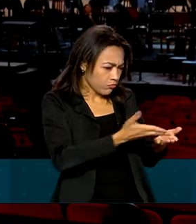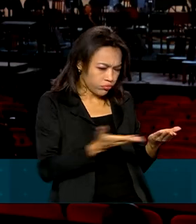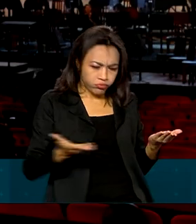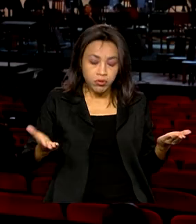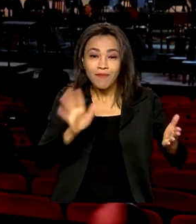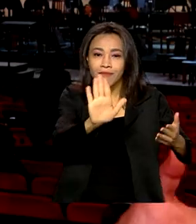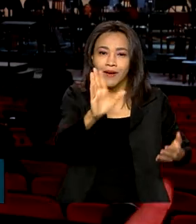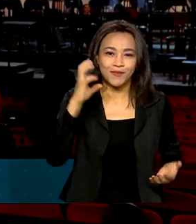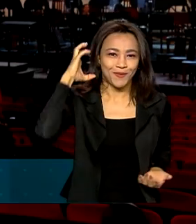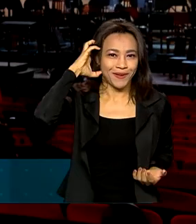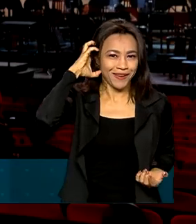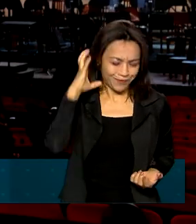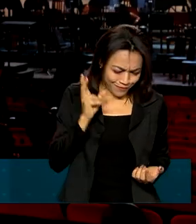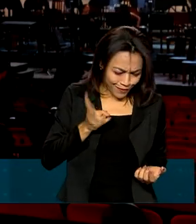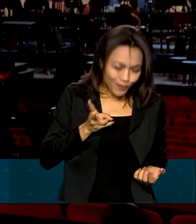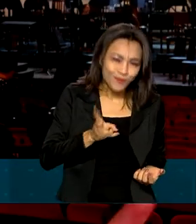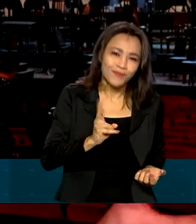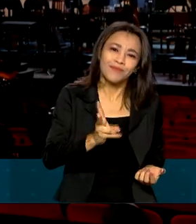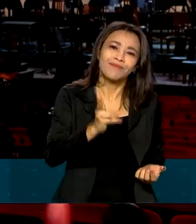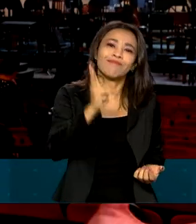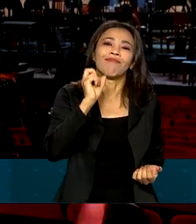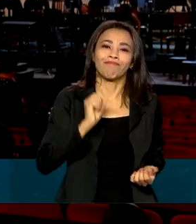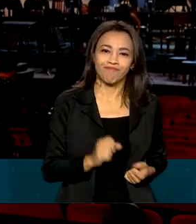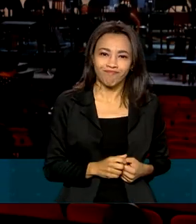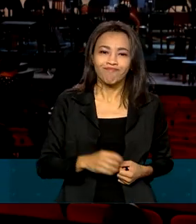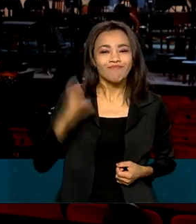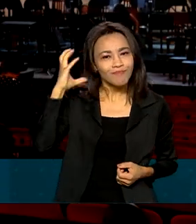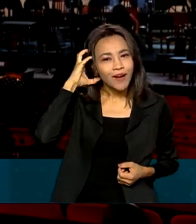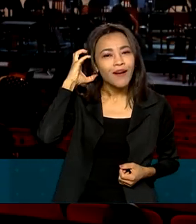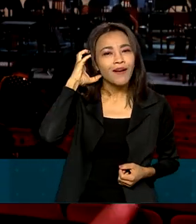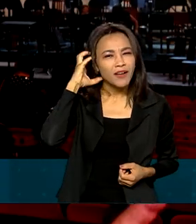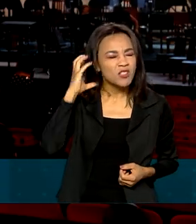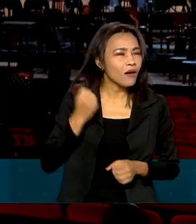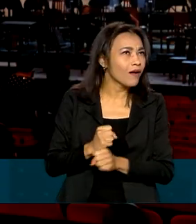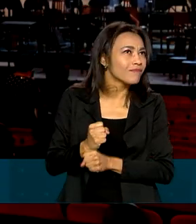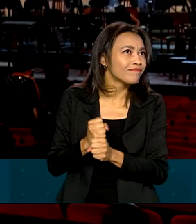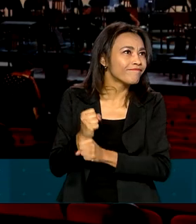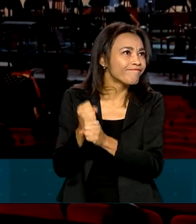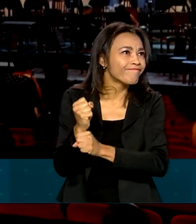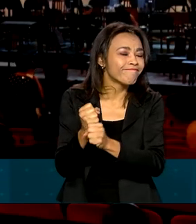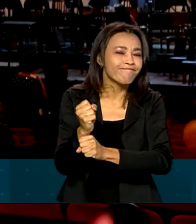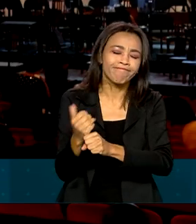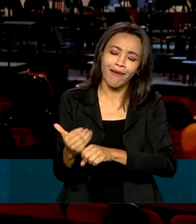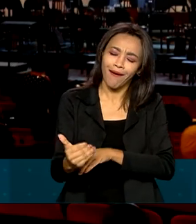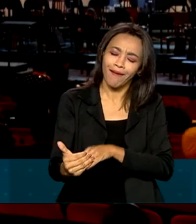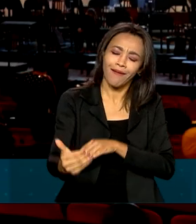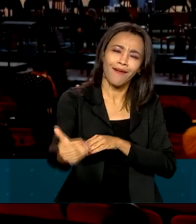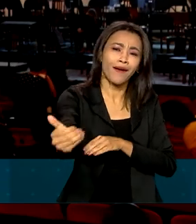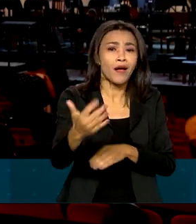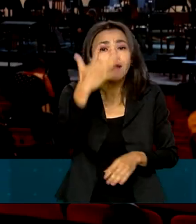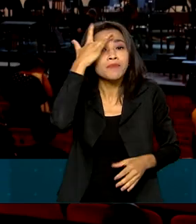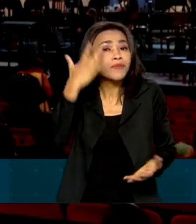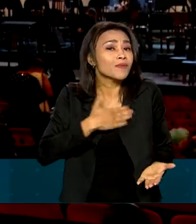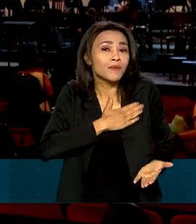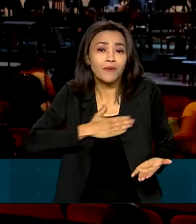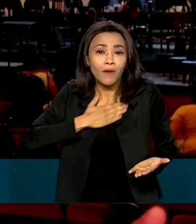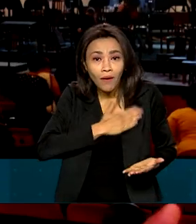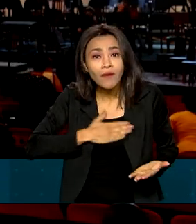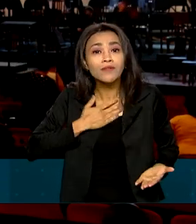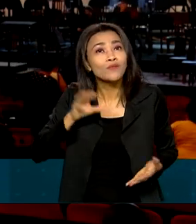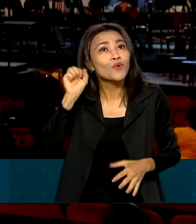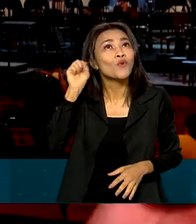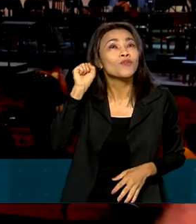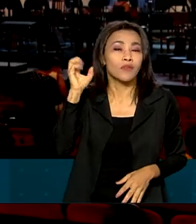rádio, vai ter essa sobrevivência por muitos anos, porque as pessoas gostam de escutar rádio, então vai